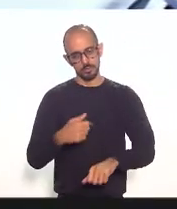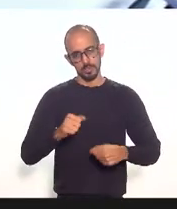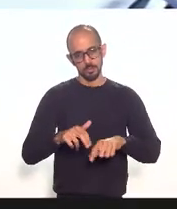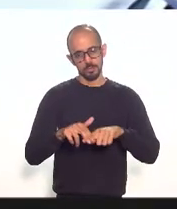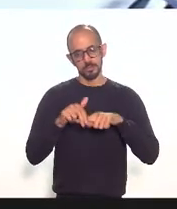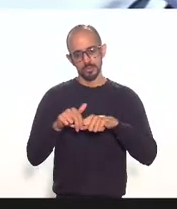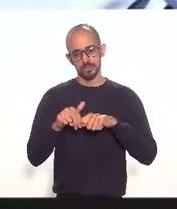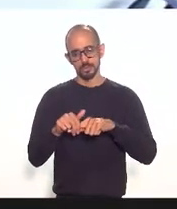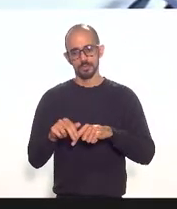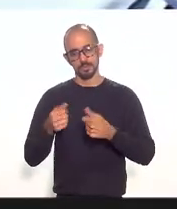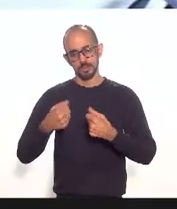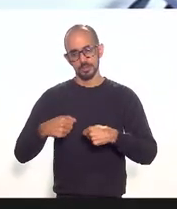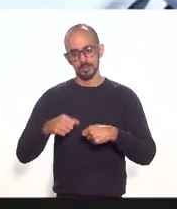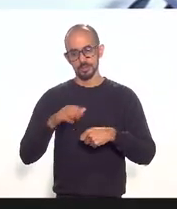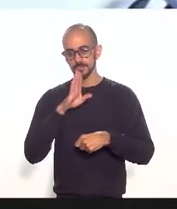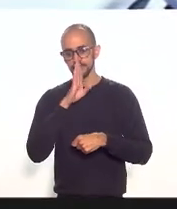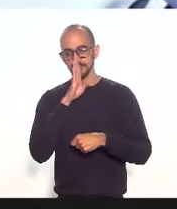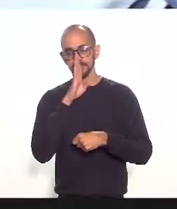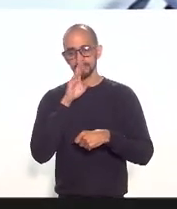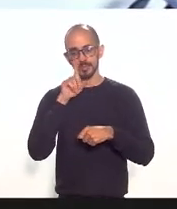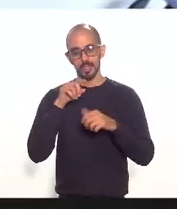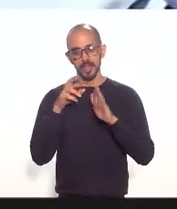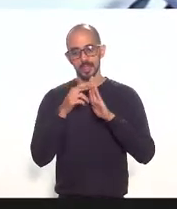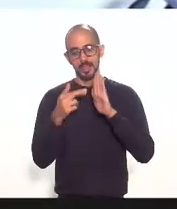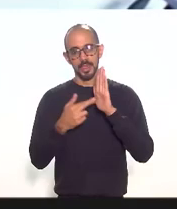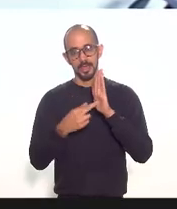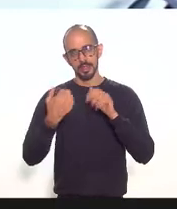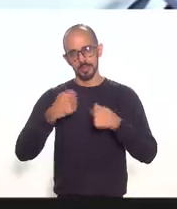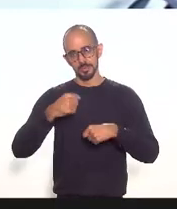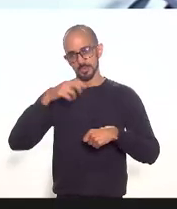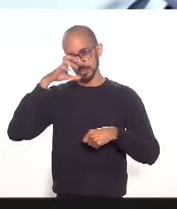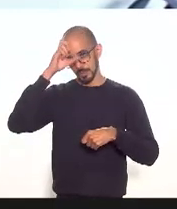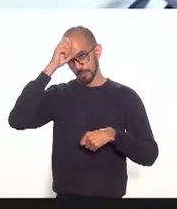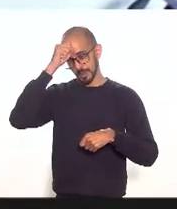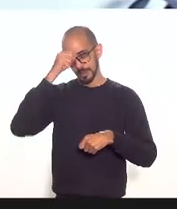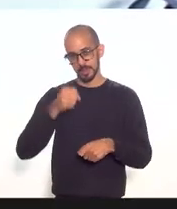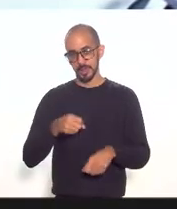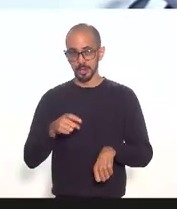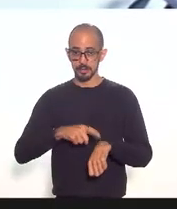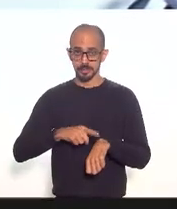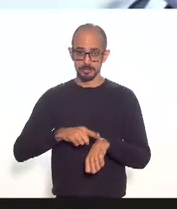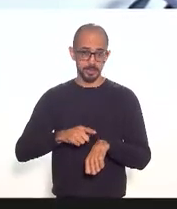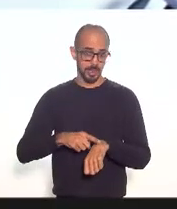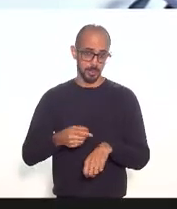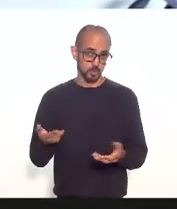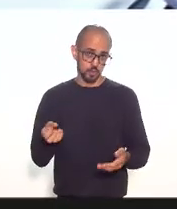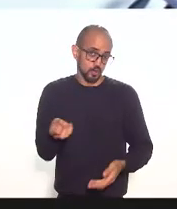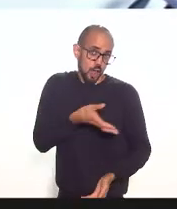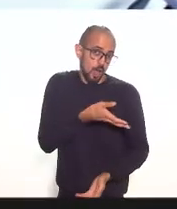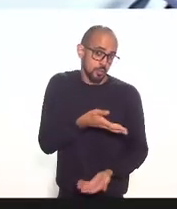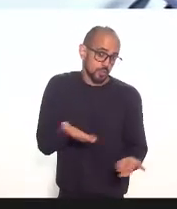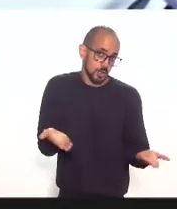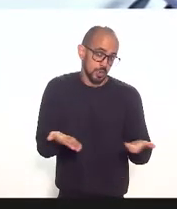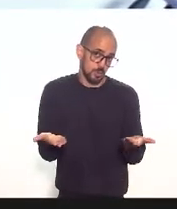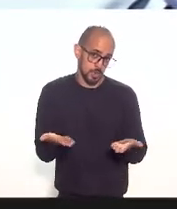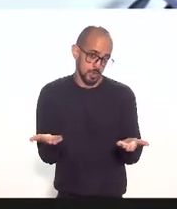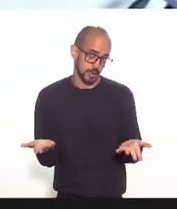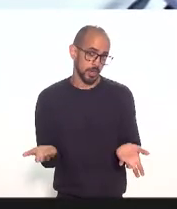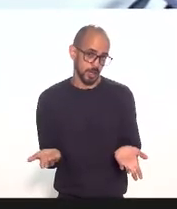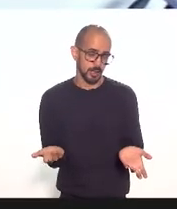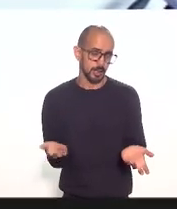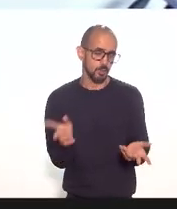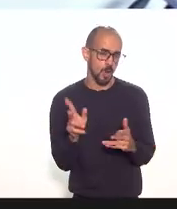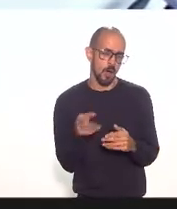essa é a regra básica que a gente tem que aprender nos novos tempos é um pouco assim como diz a linguagem